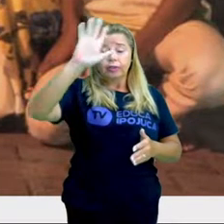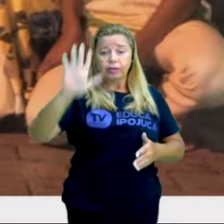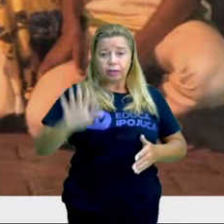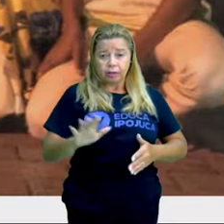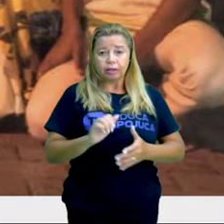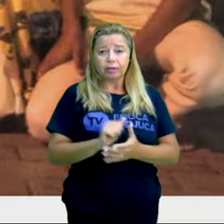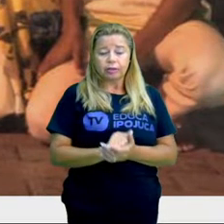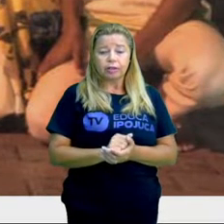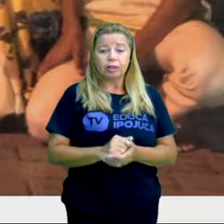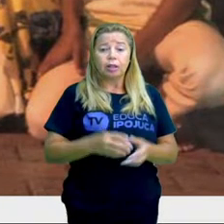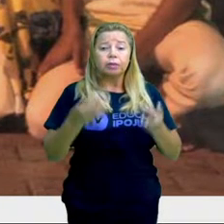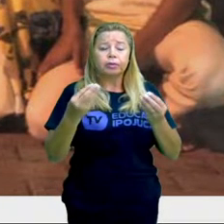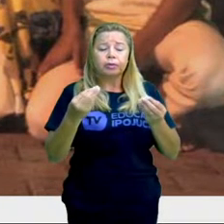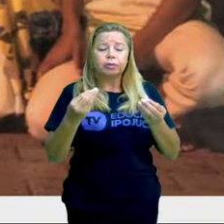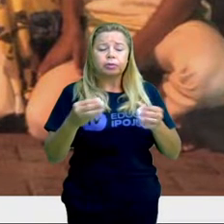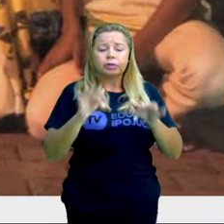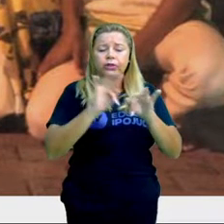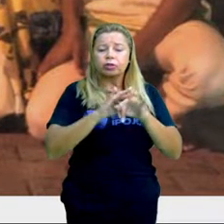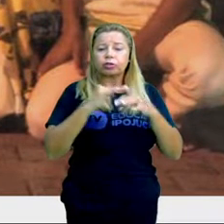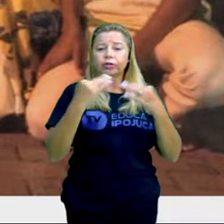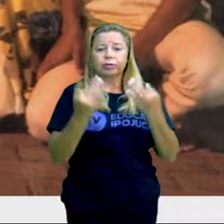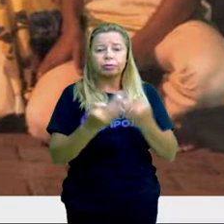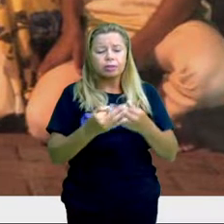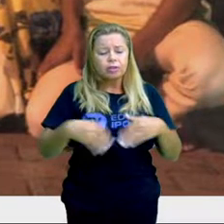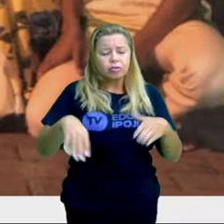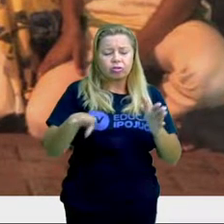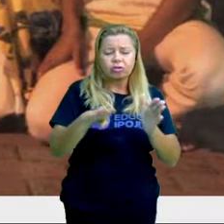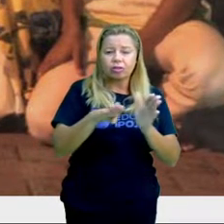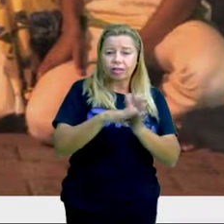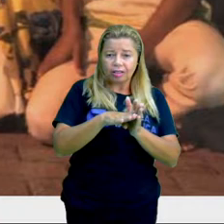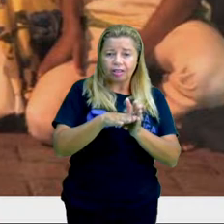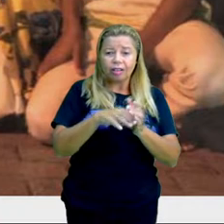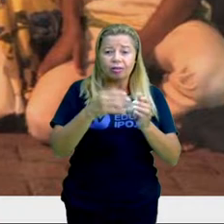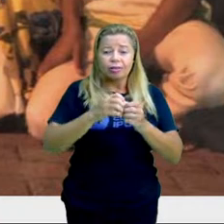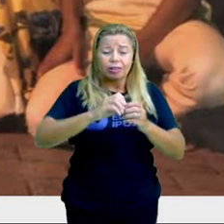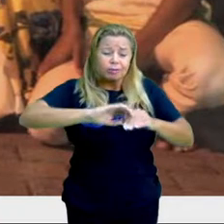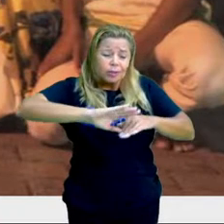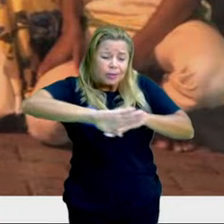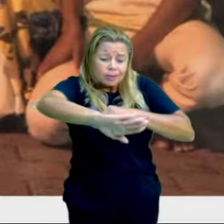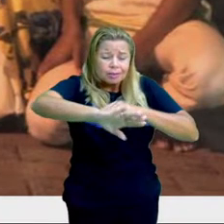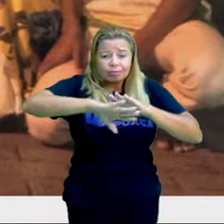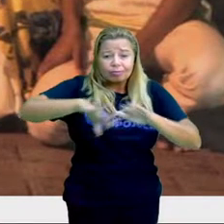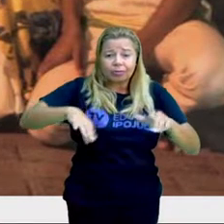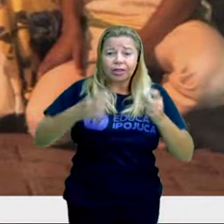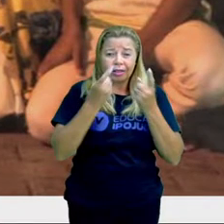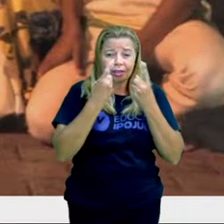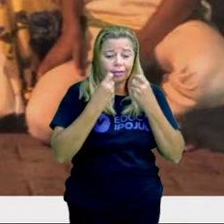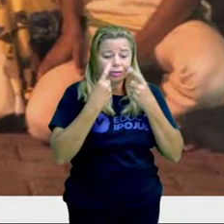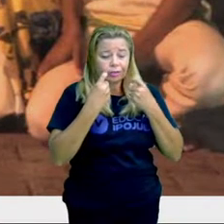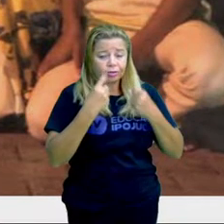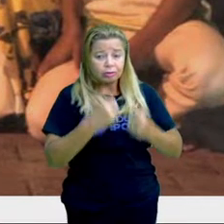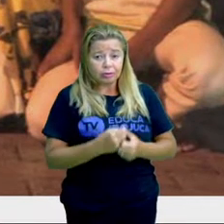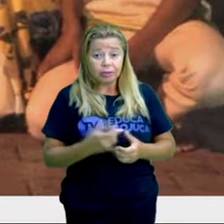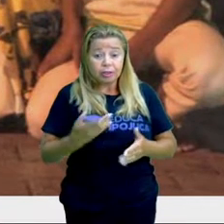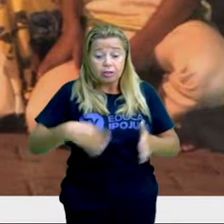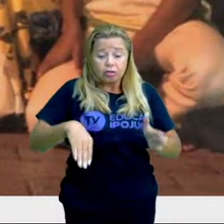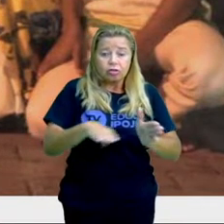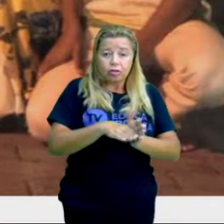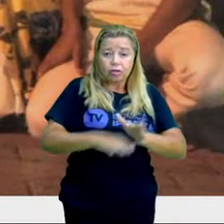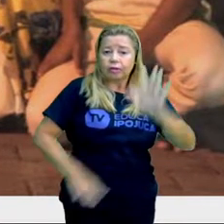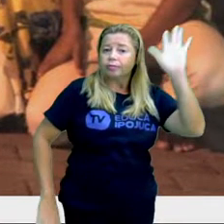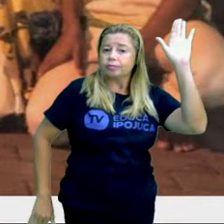separadas, que chegavam em Porto de Galinhas, né, e por isso Porto de Galinhas tem esse nome, que era para